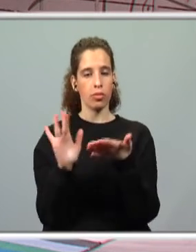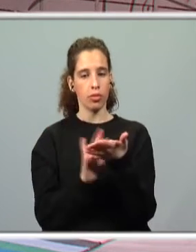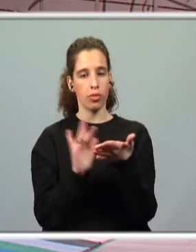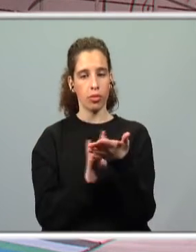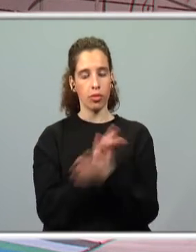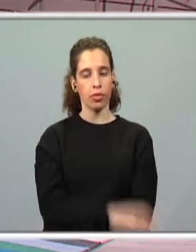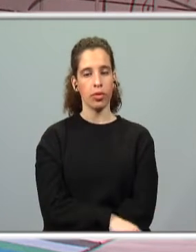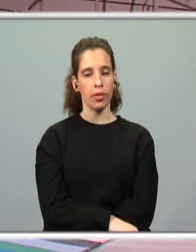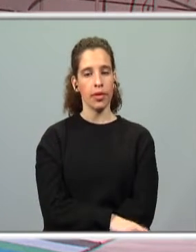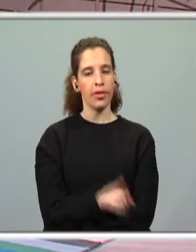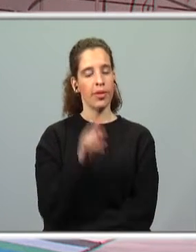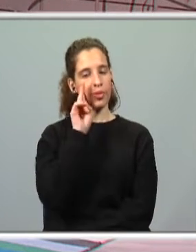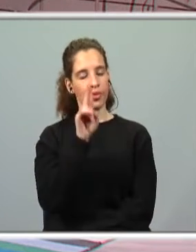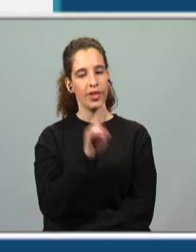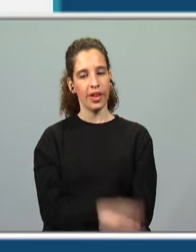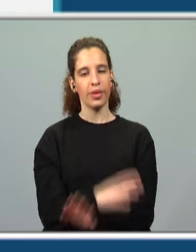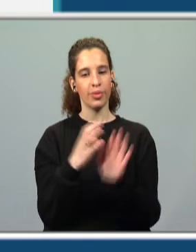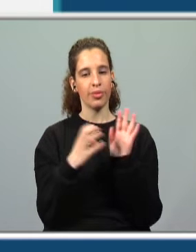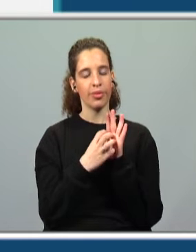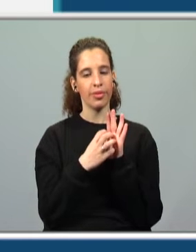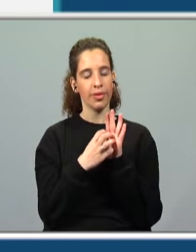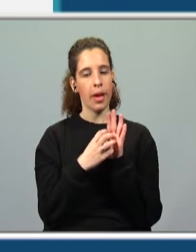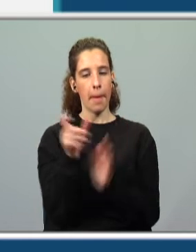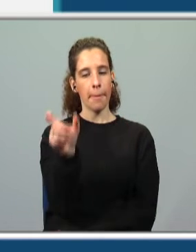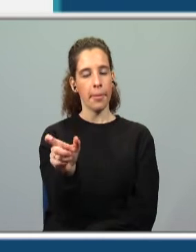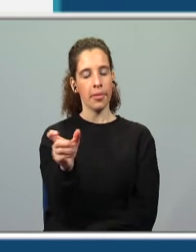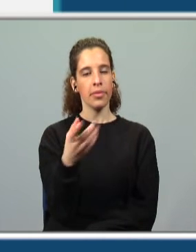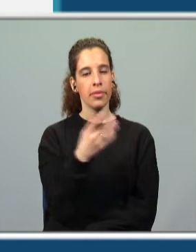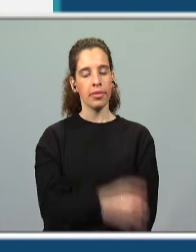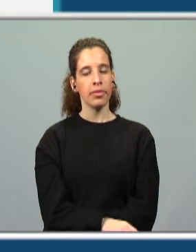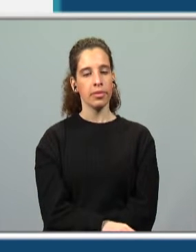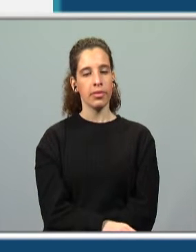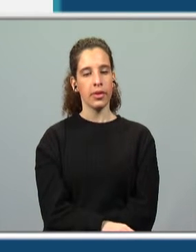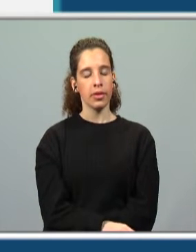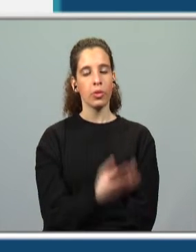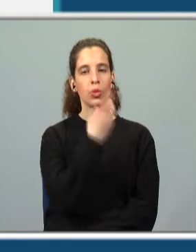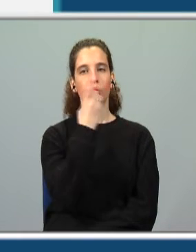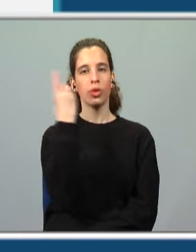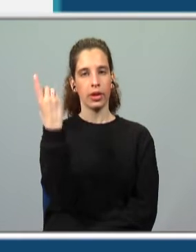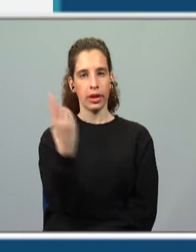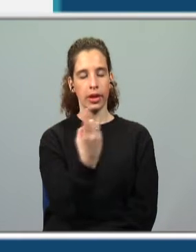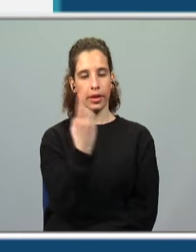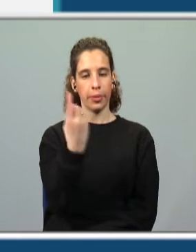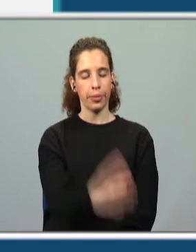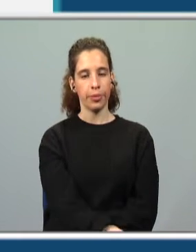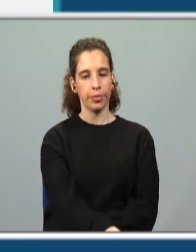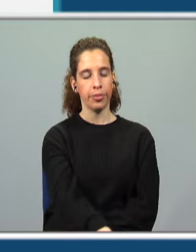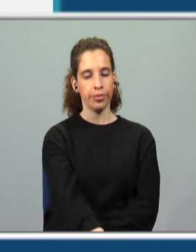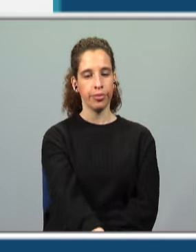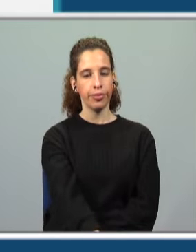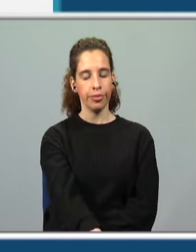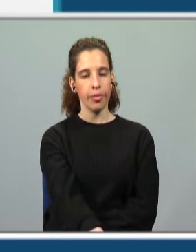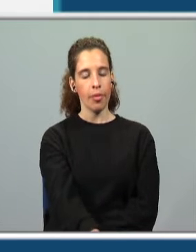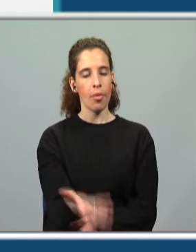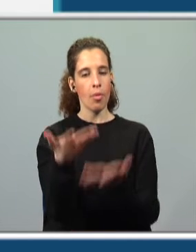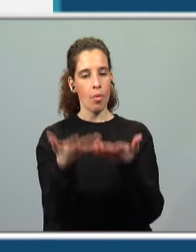vamos aqui ver uma delas imagens, e a palavra era, e muito bem, solidão. E agora,